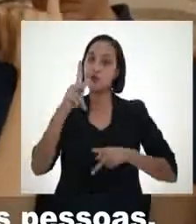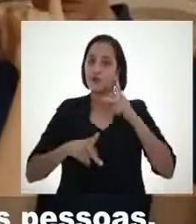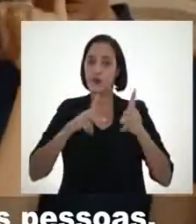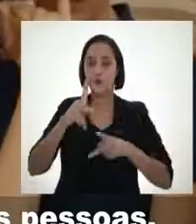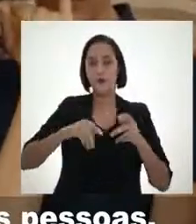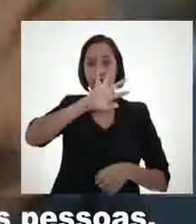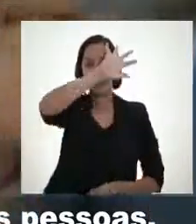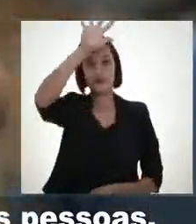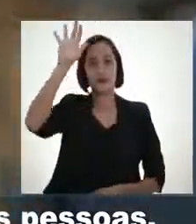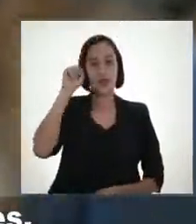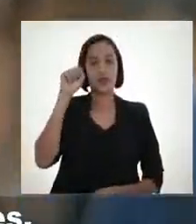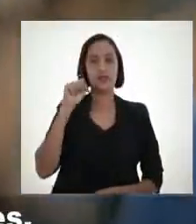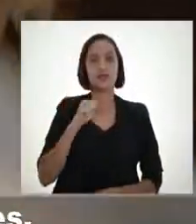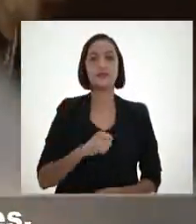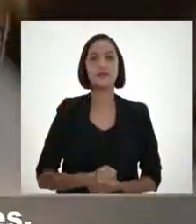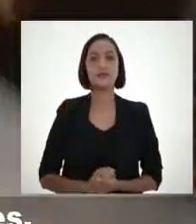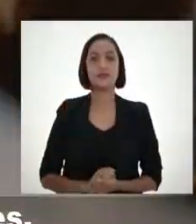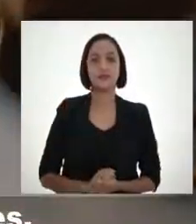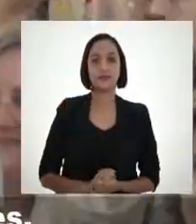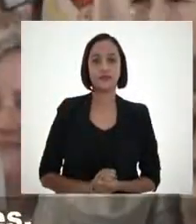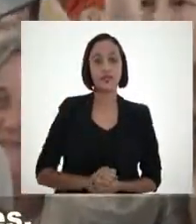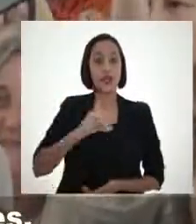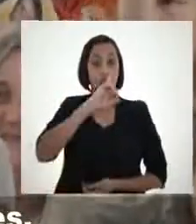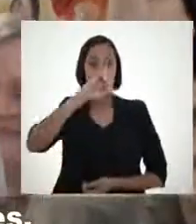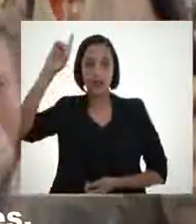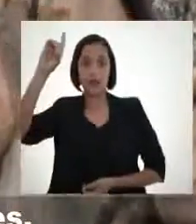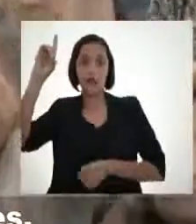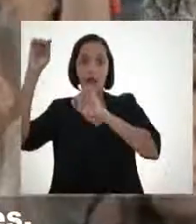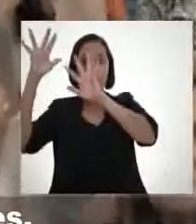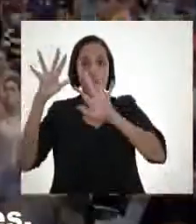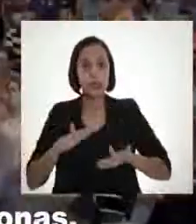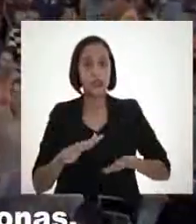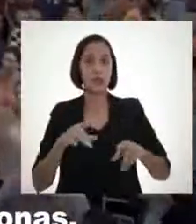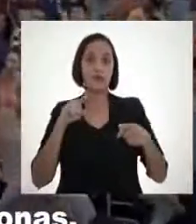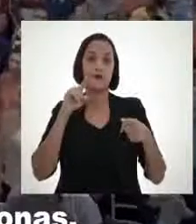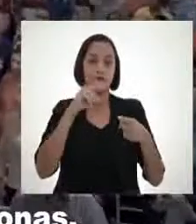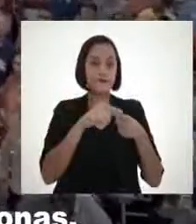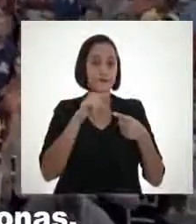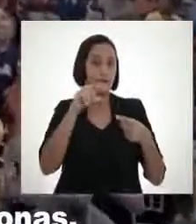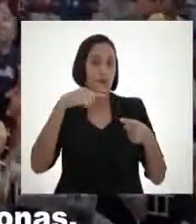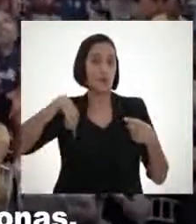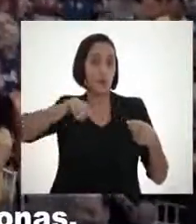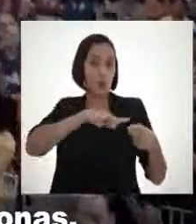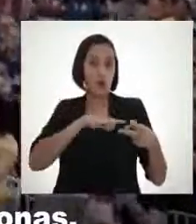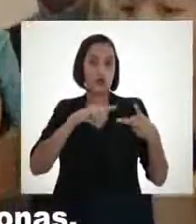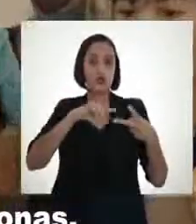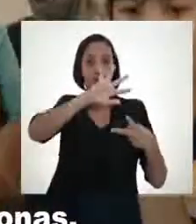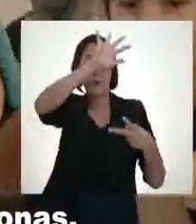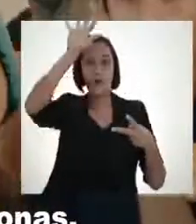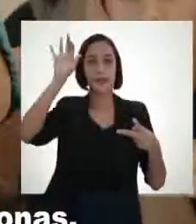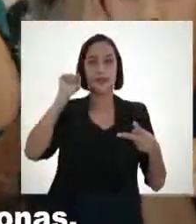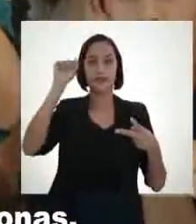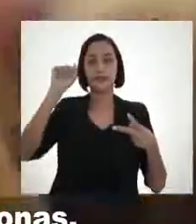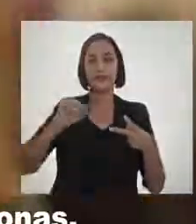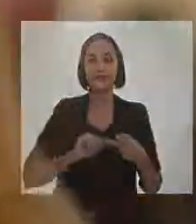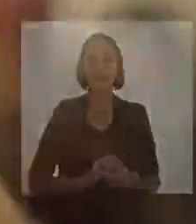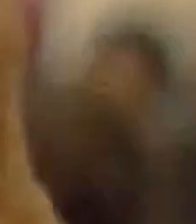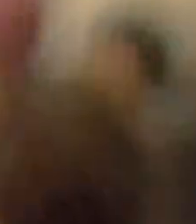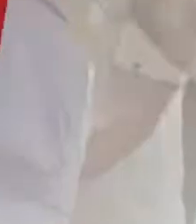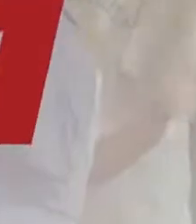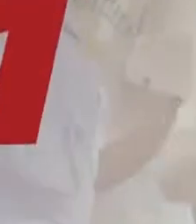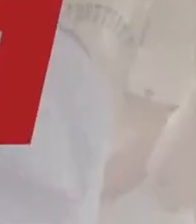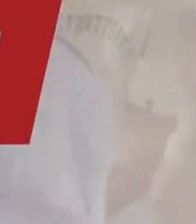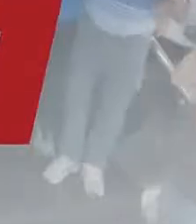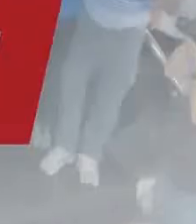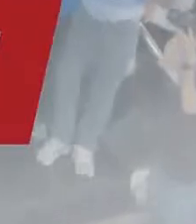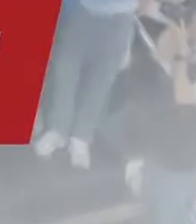esperança das pessoas, com os sonhos dos amazonenses. Que Deus abençoe a nós e o Amazonas!